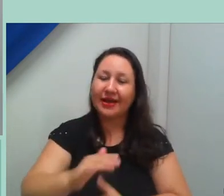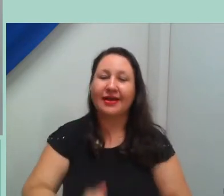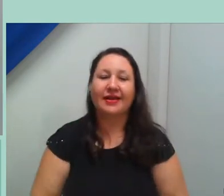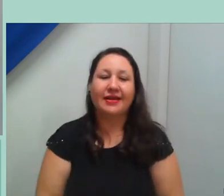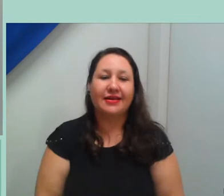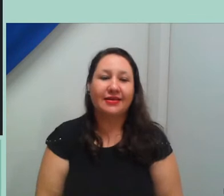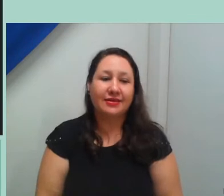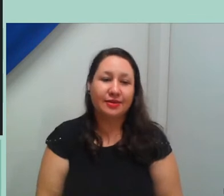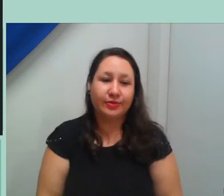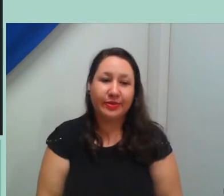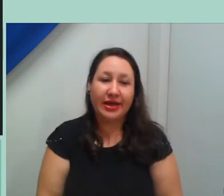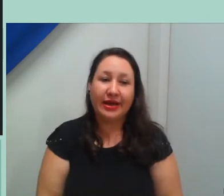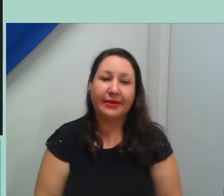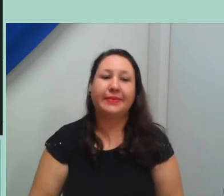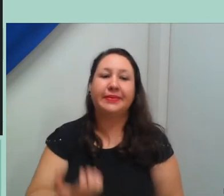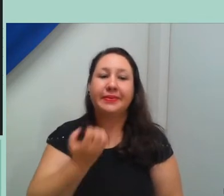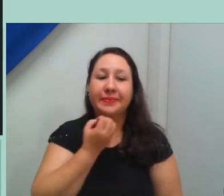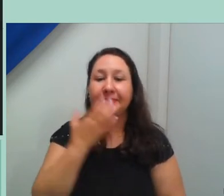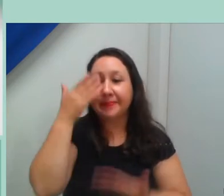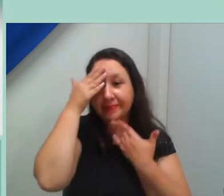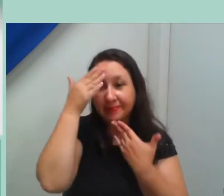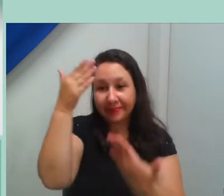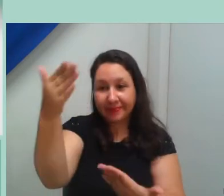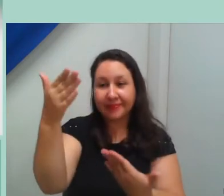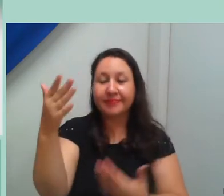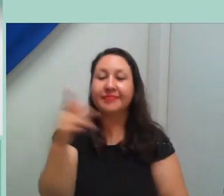Obrigado, professora Elayne, boa tarde.